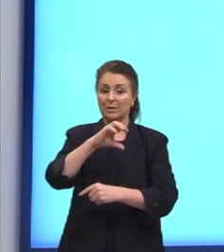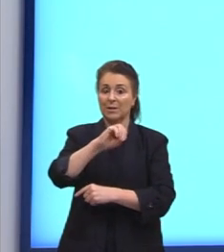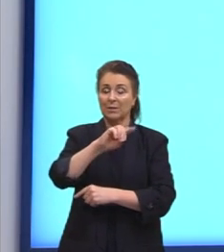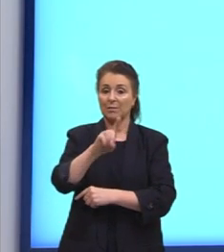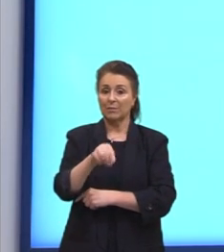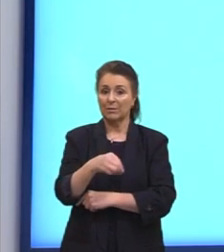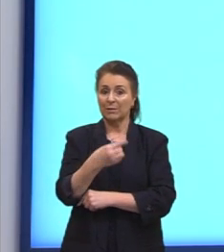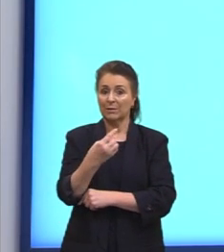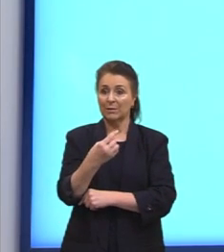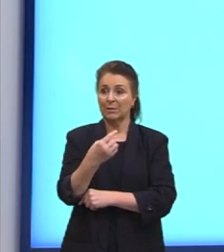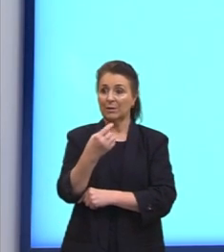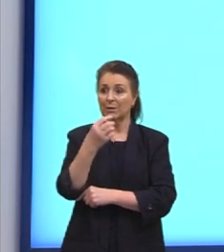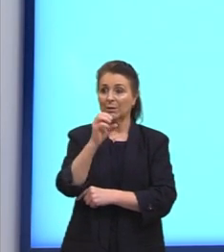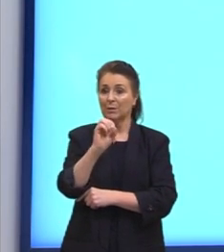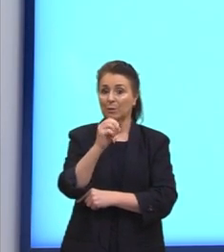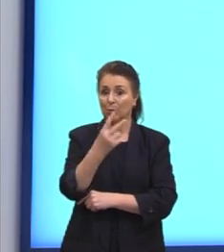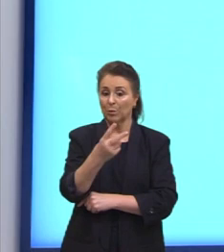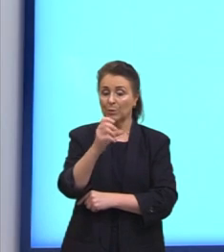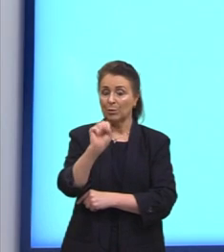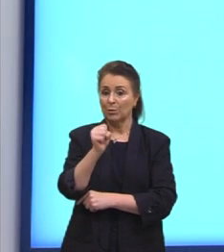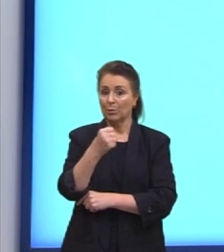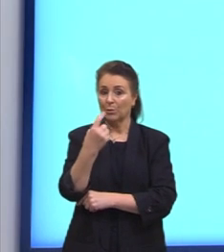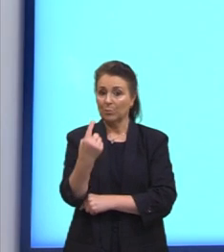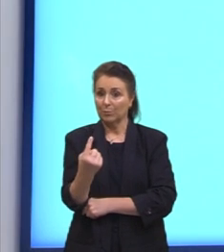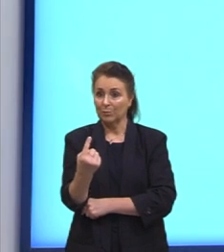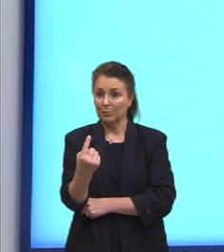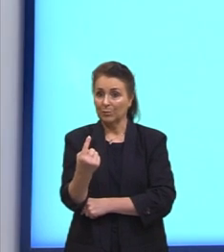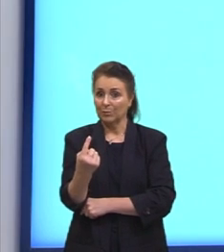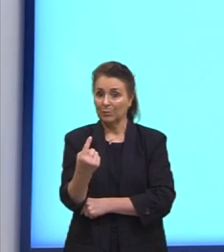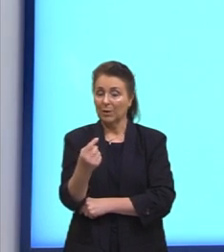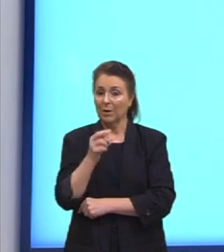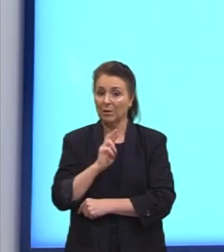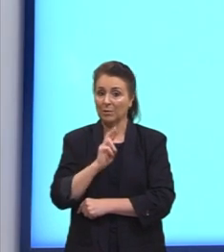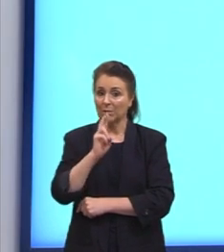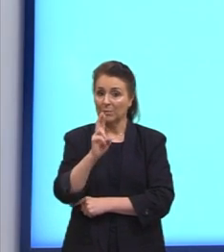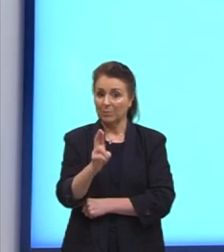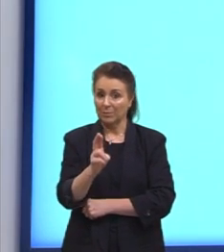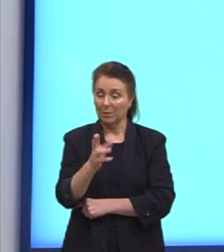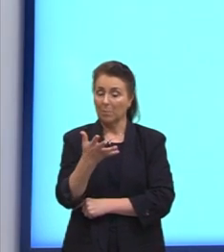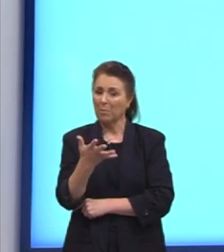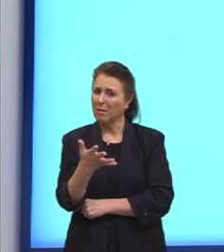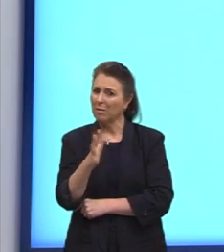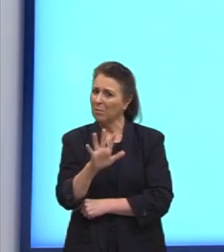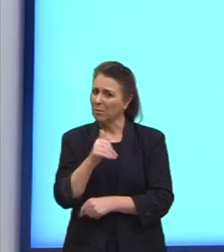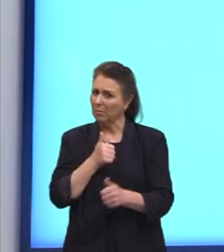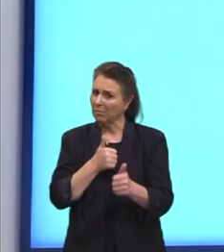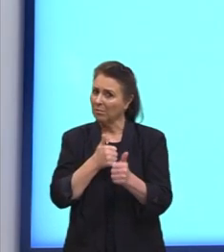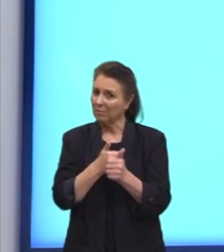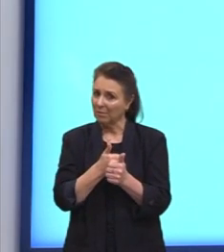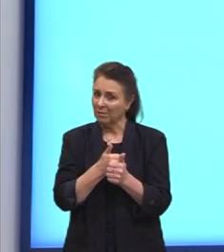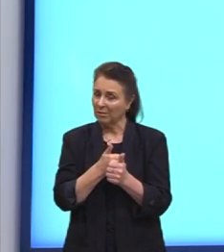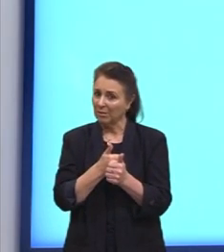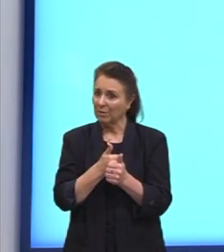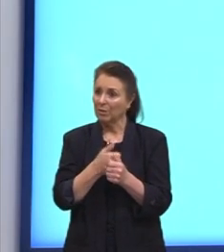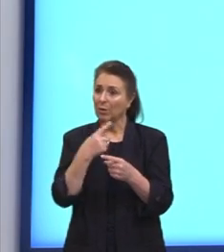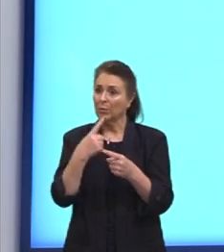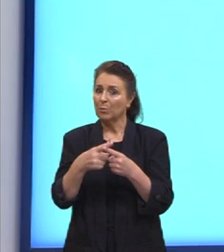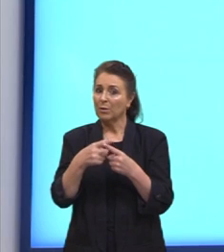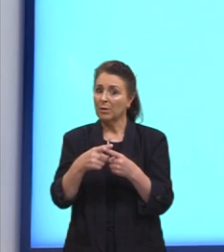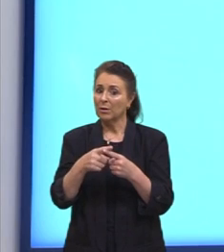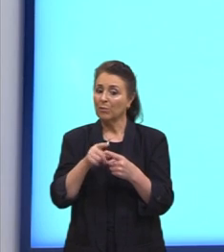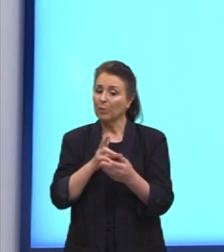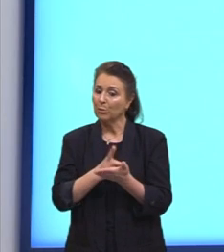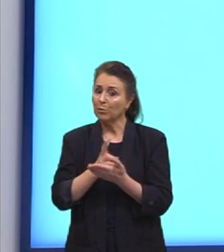,281. Esse é o resultado aproximado. Por que eu deixei dessa forma?